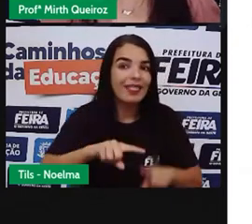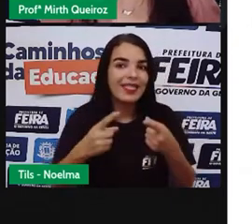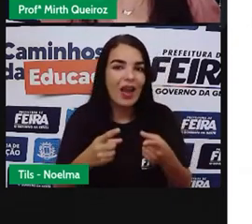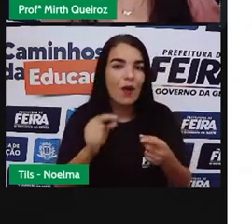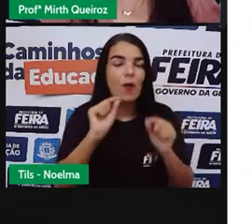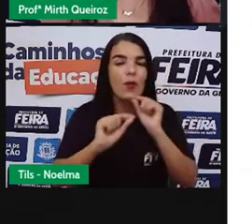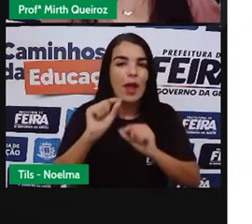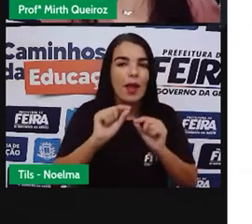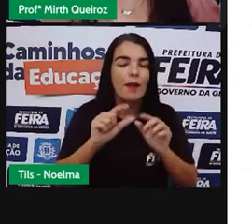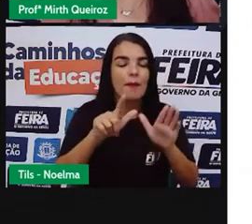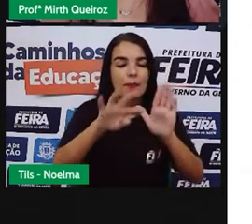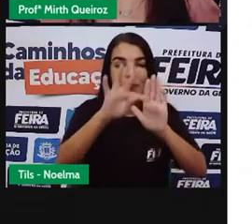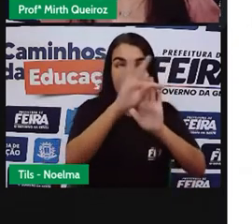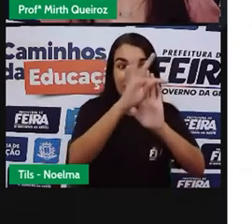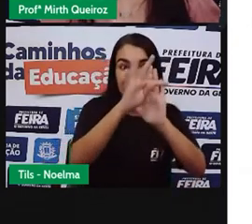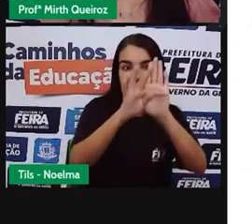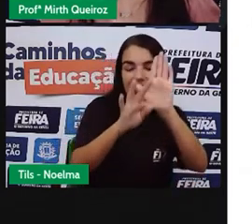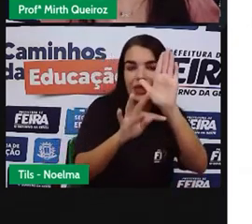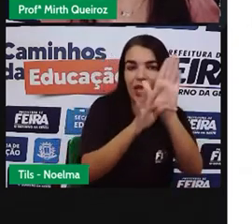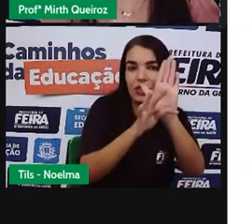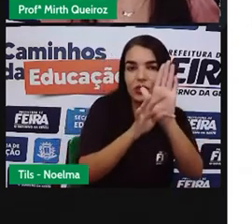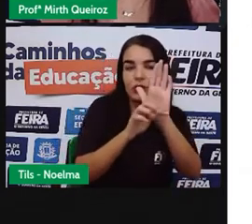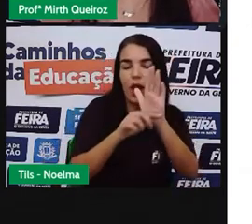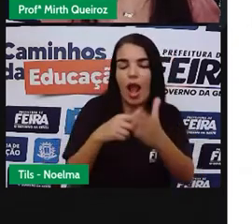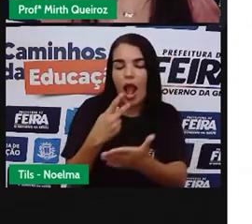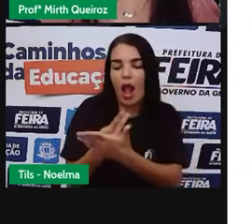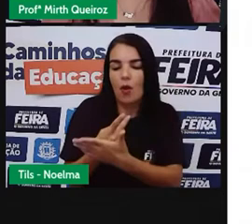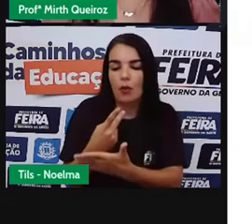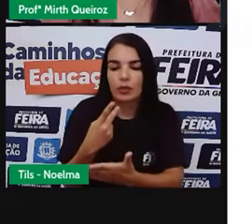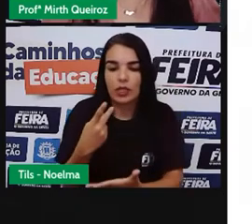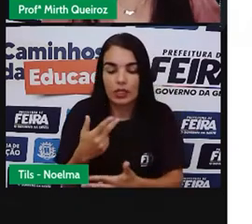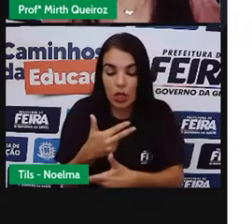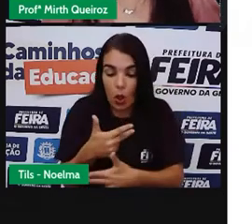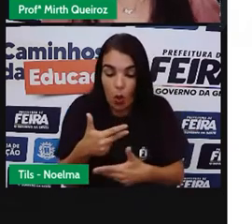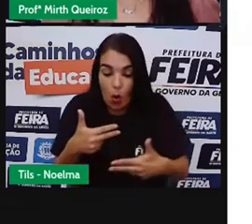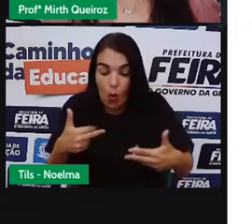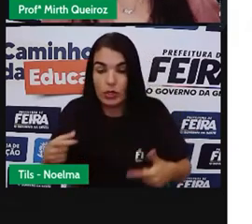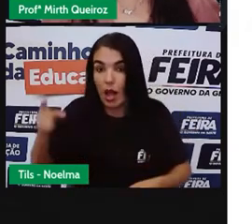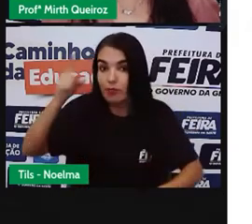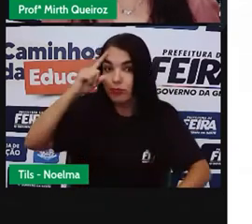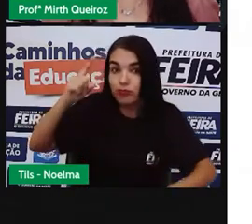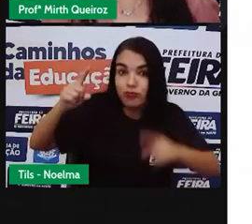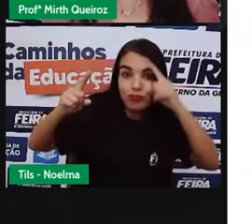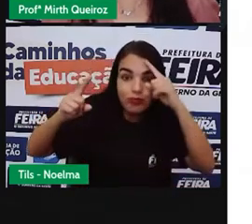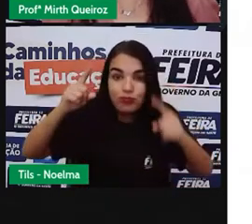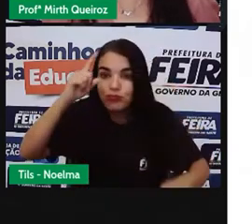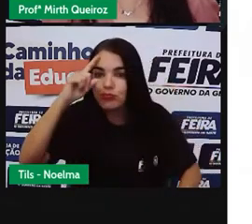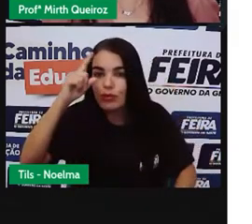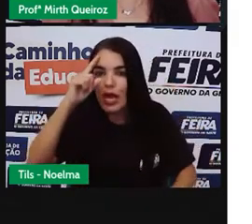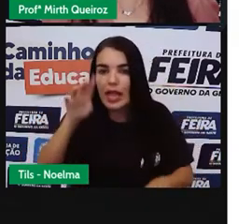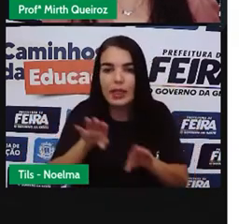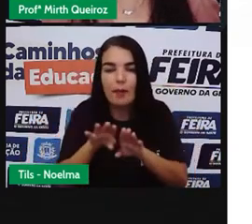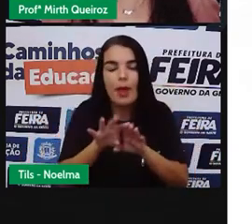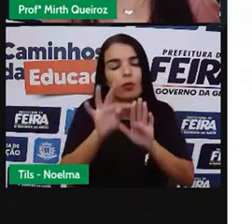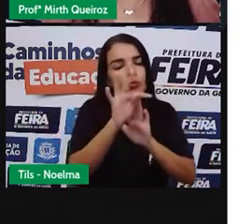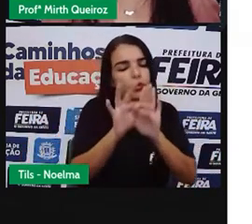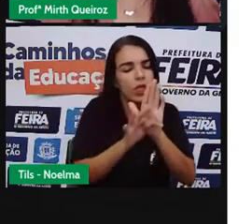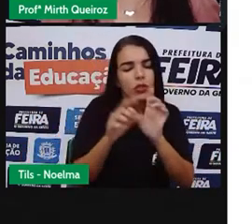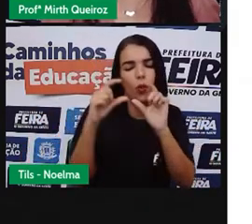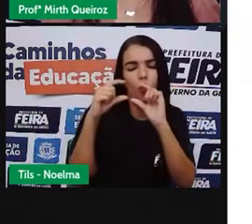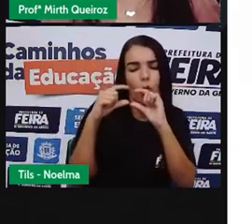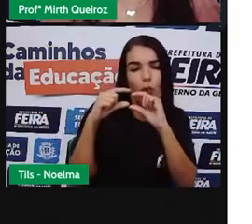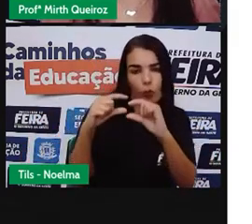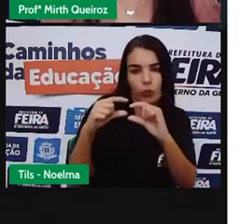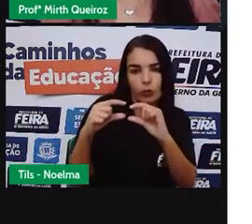texto que aborda acontecimentos do dia a dia. Uma e em uma narração curta, né? E